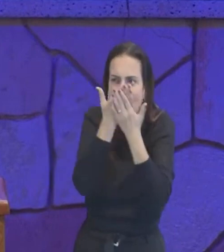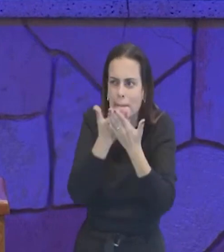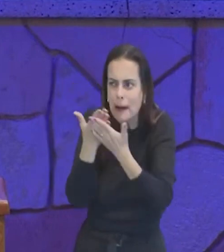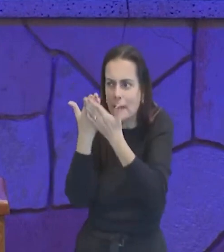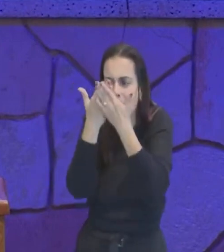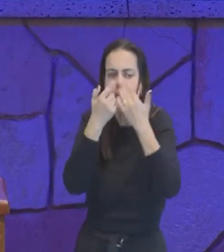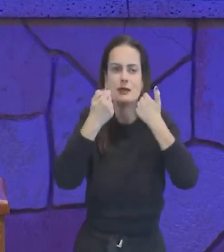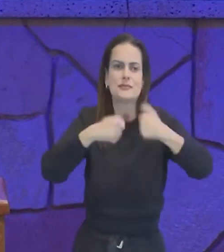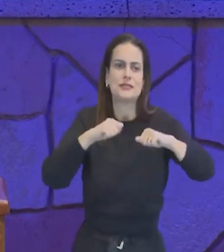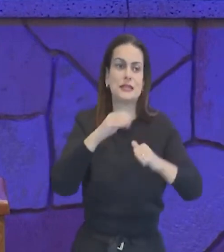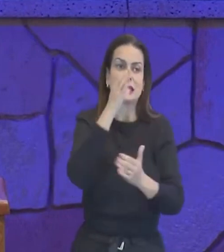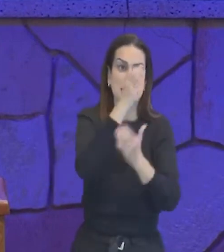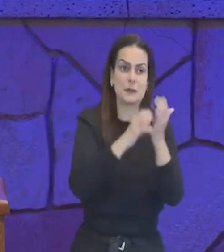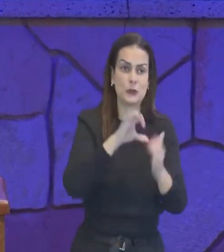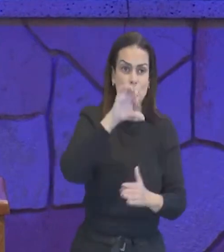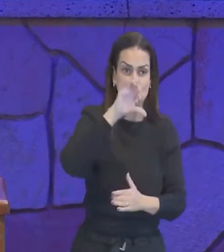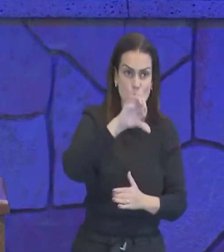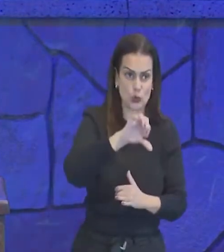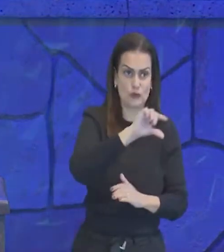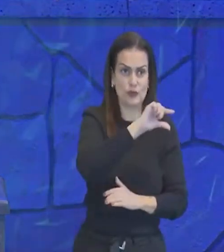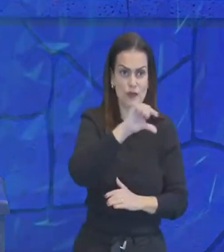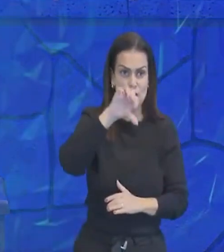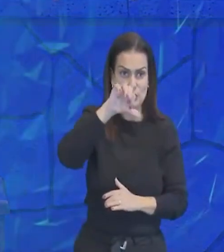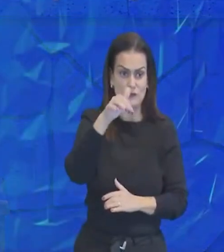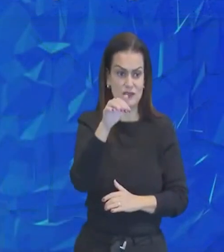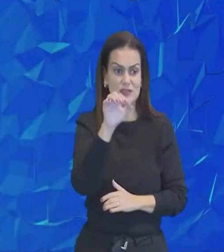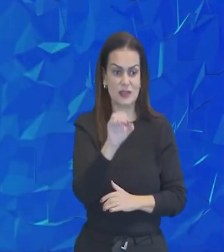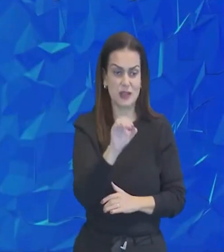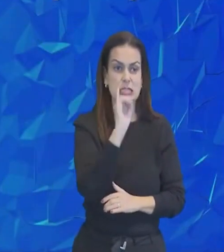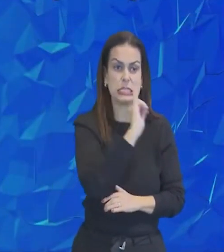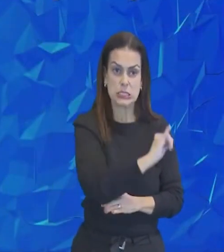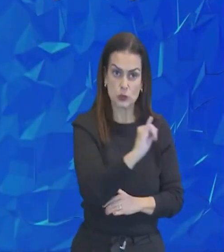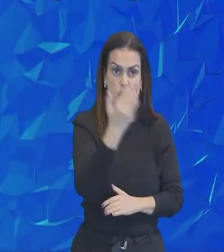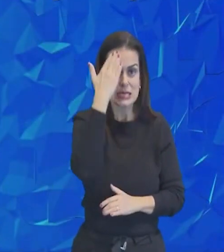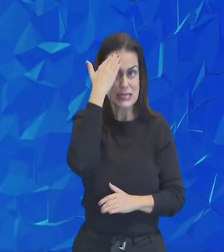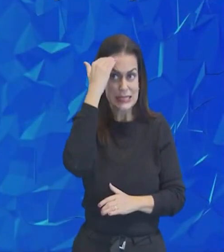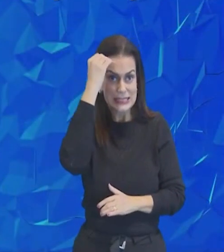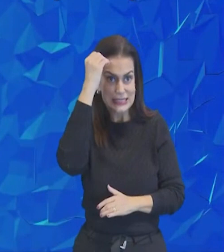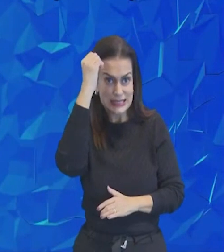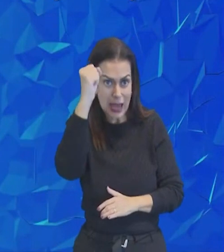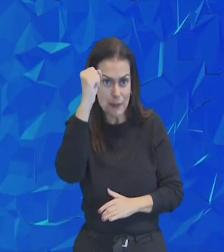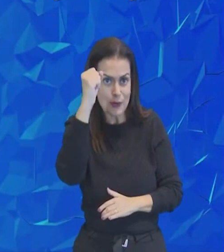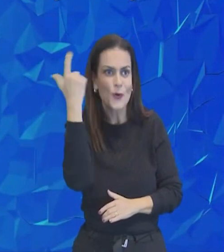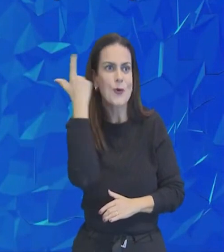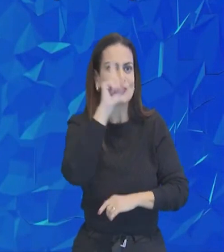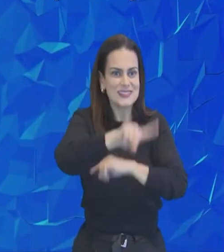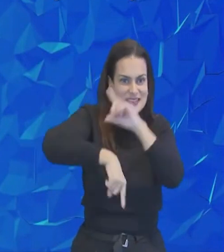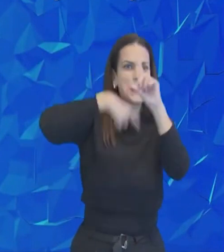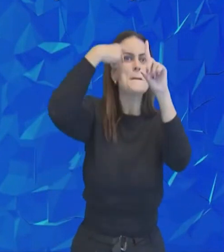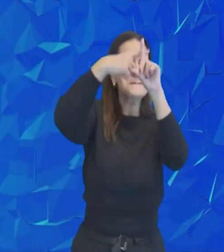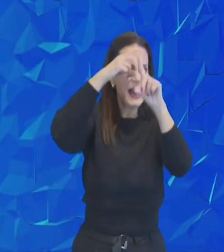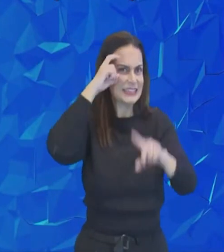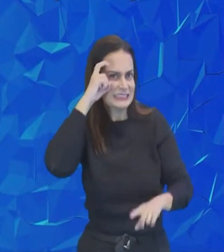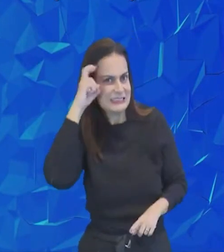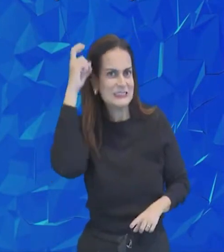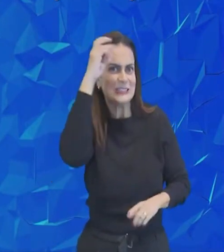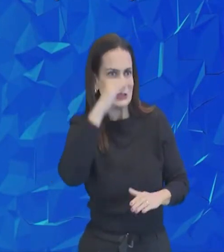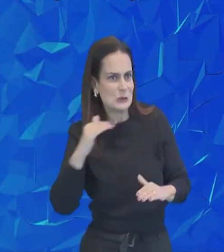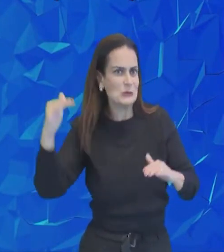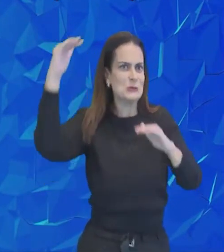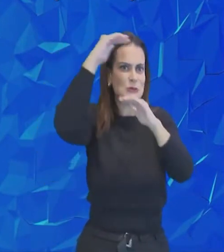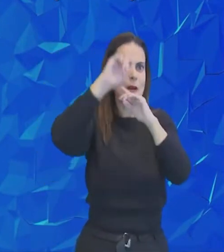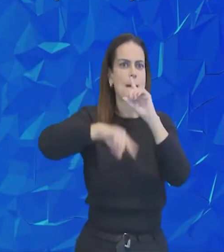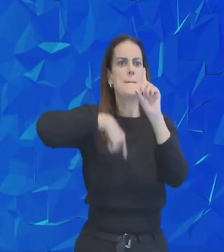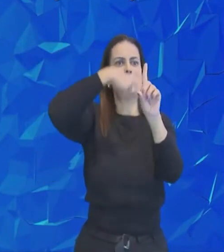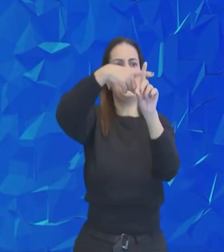capítulo 9, os versos 9 e 10, dá instrução ao sábio, e ele se fará mais, sábio ainda,